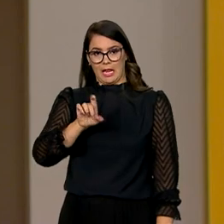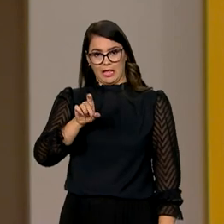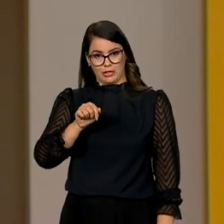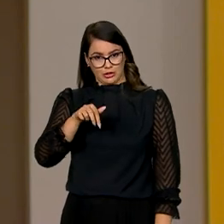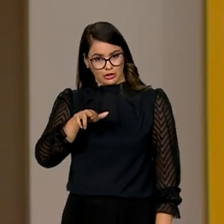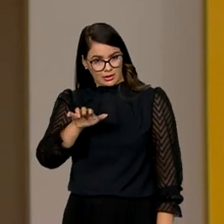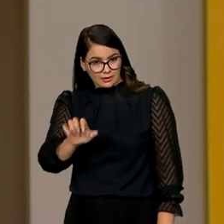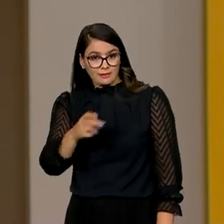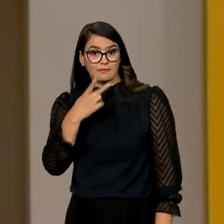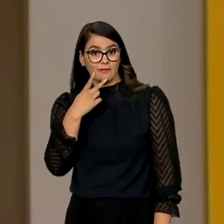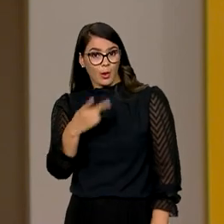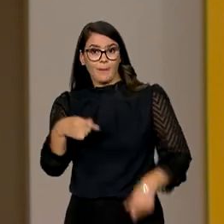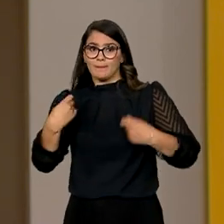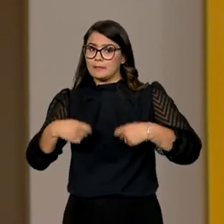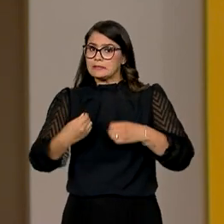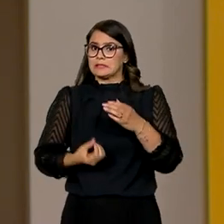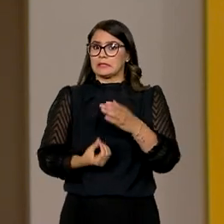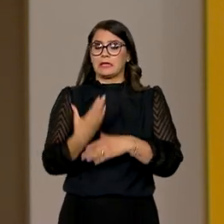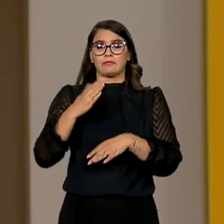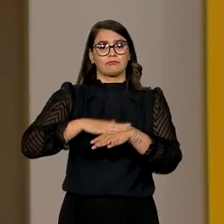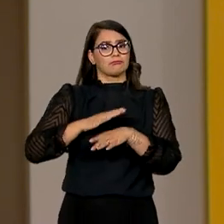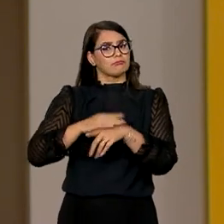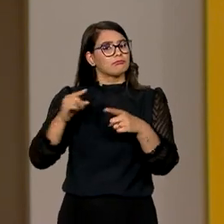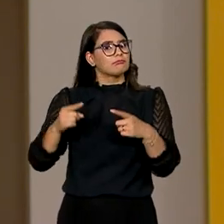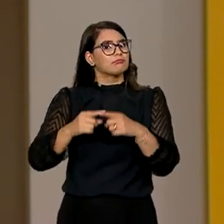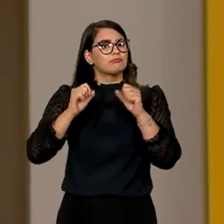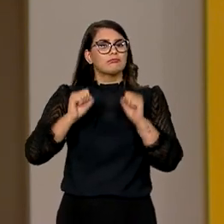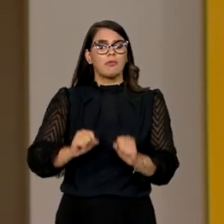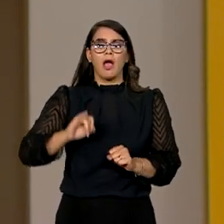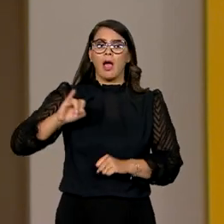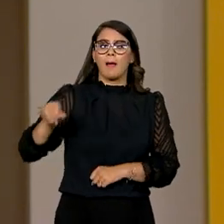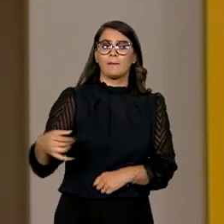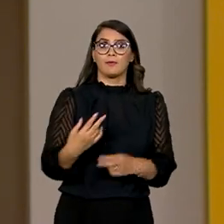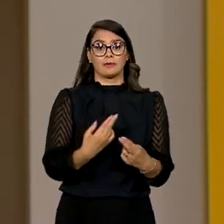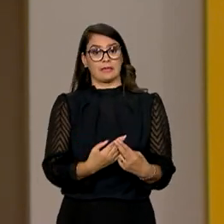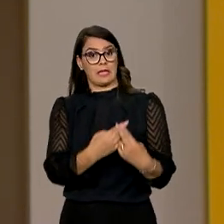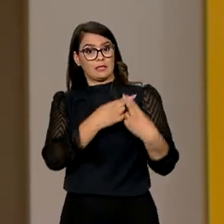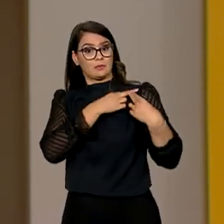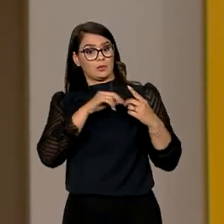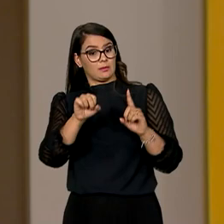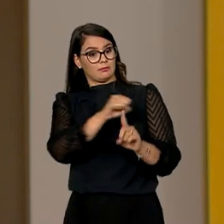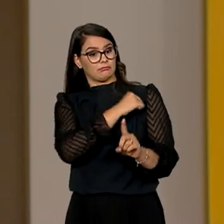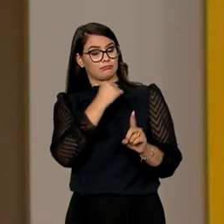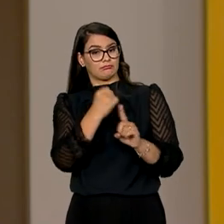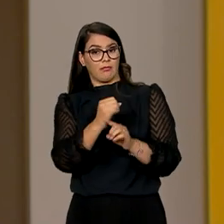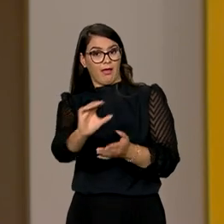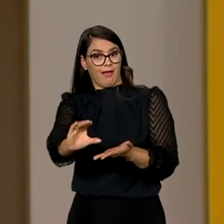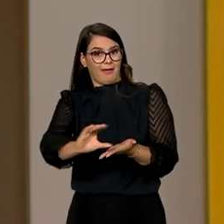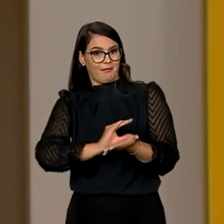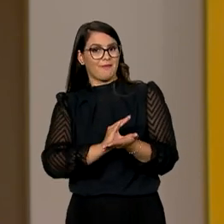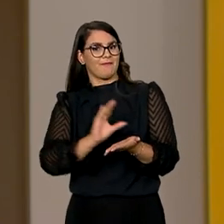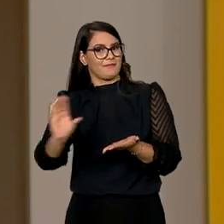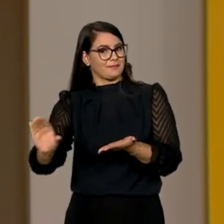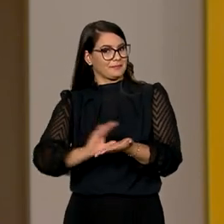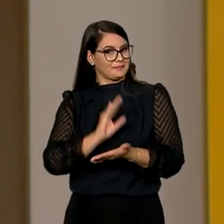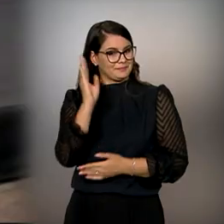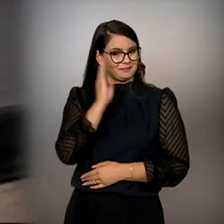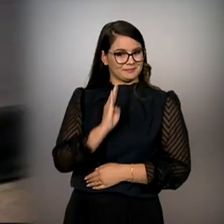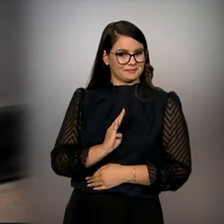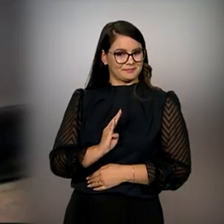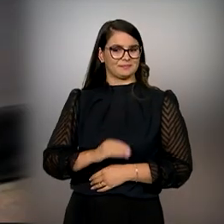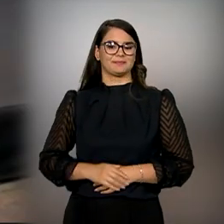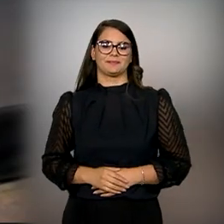é preciso criar as condições necessárias para aproveitar com responsabilidade social os investimentos que vão entrar no país.